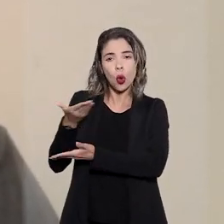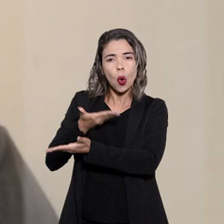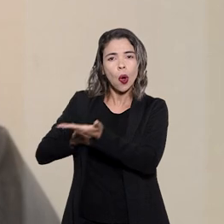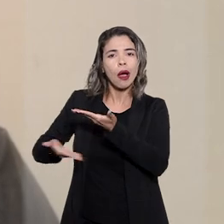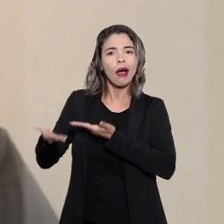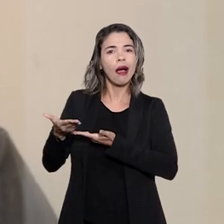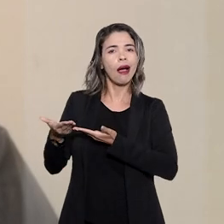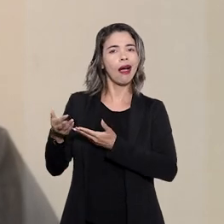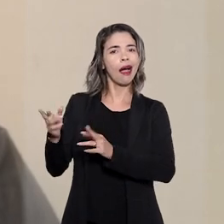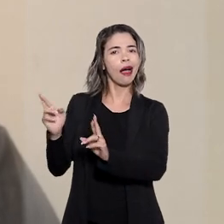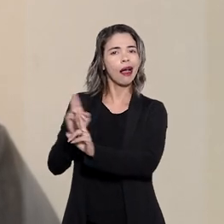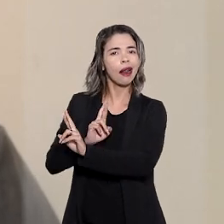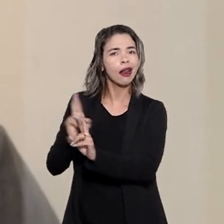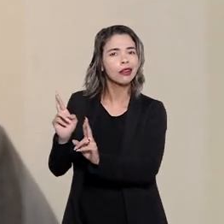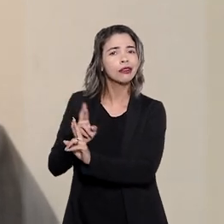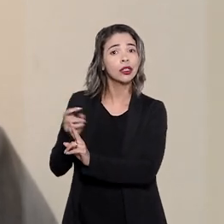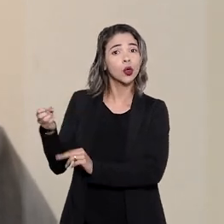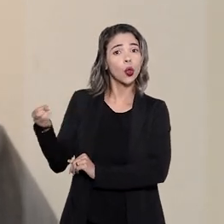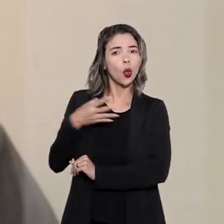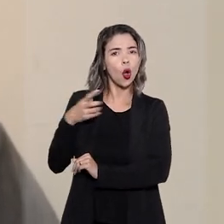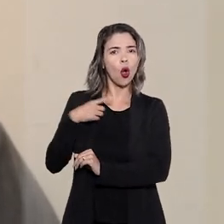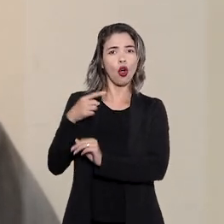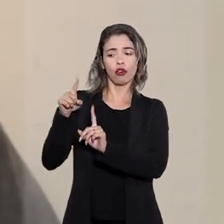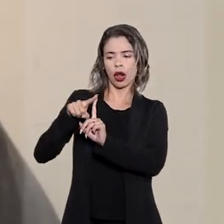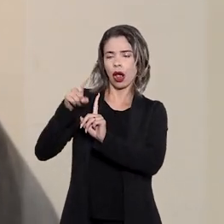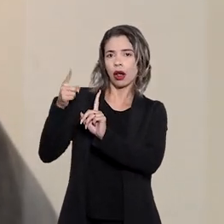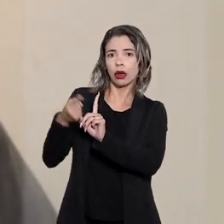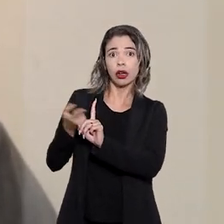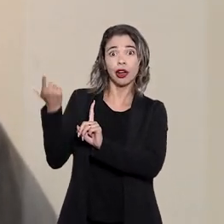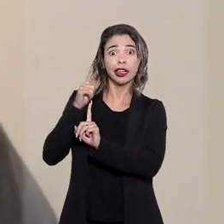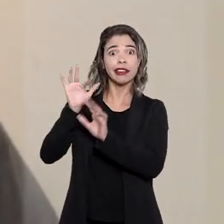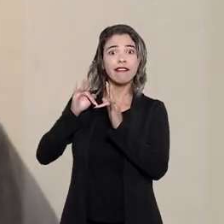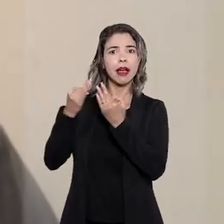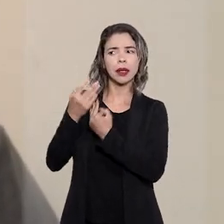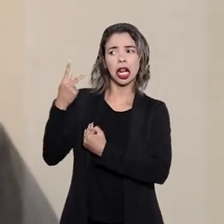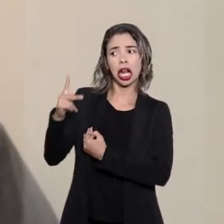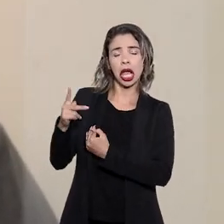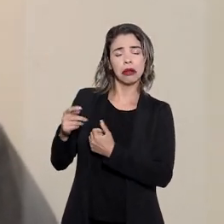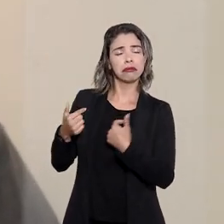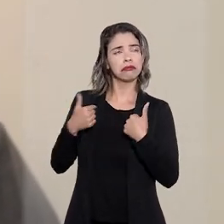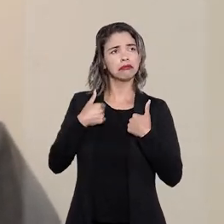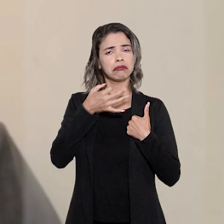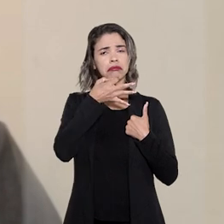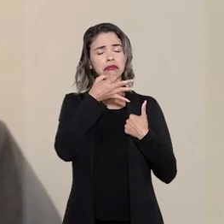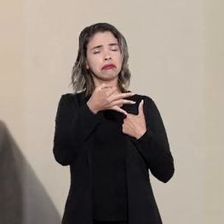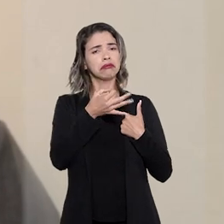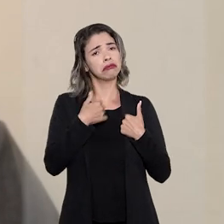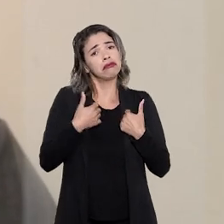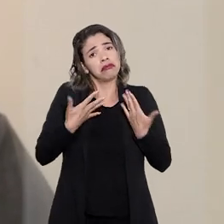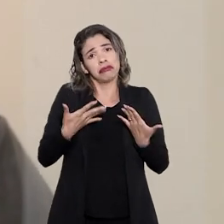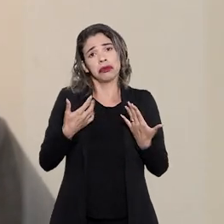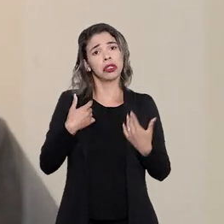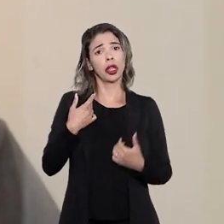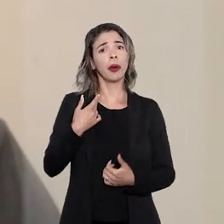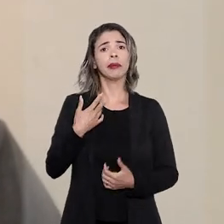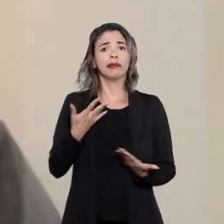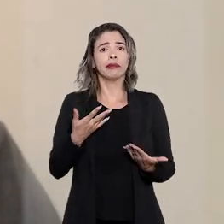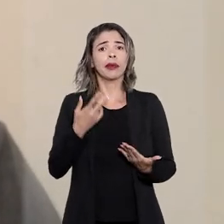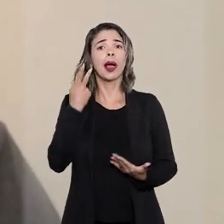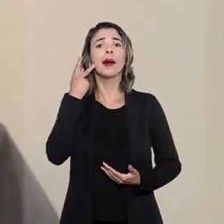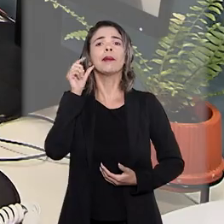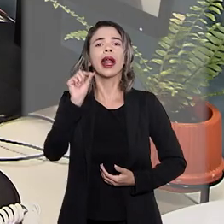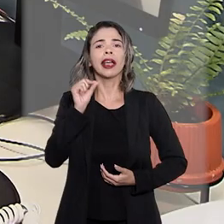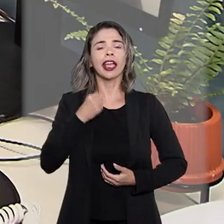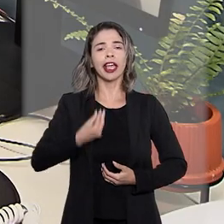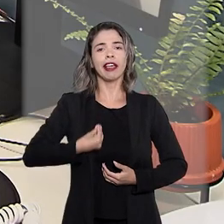começou um relacionamento, engravidou, meio que constituiu família lá, eu falei, agora não tem por que segurar a